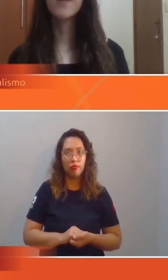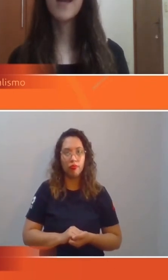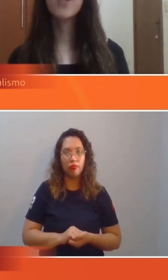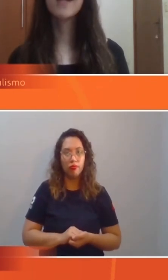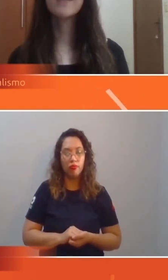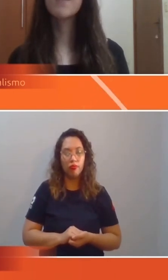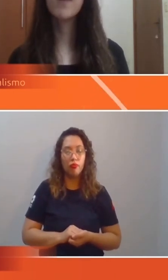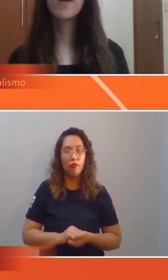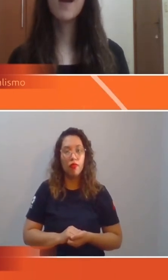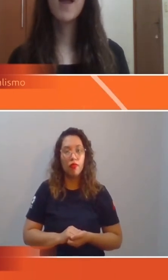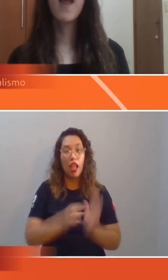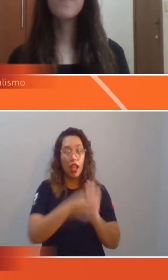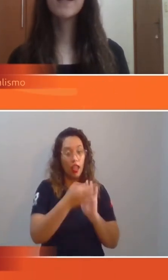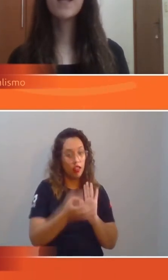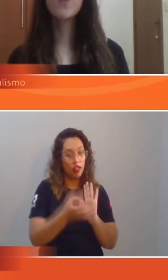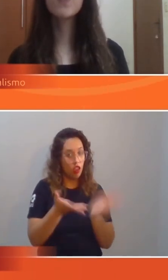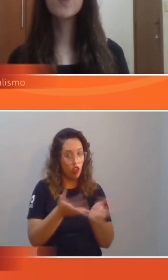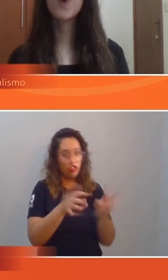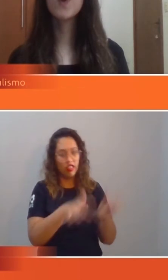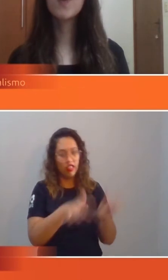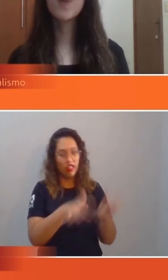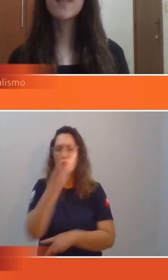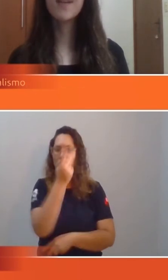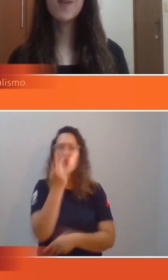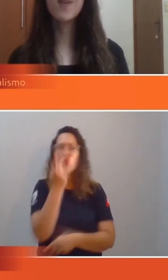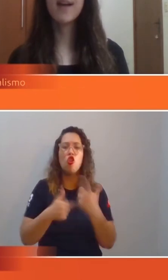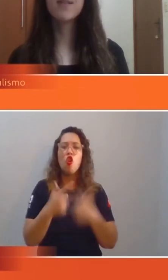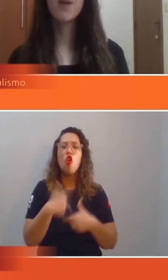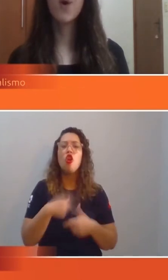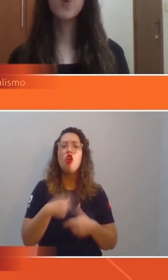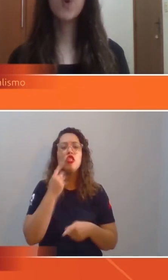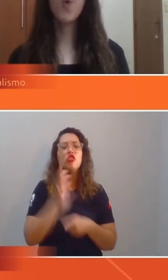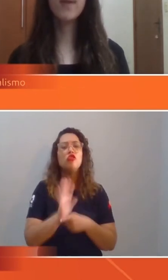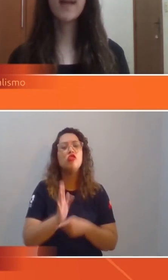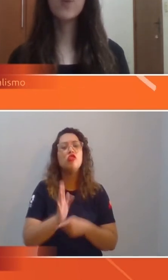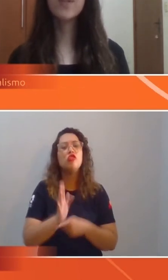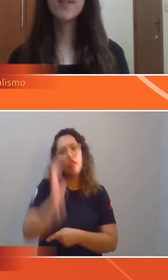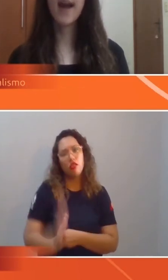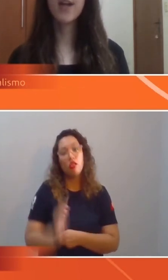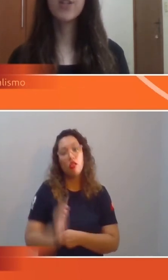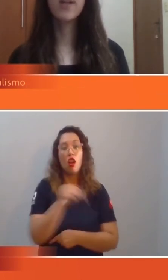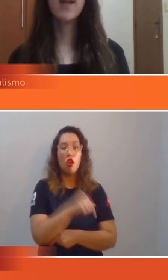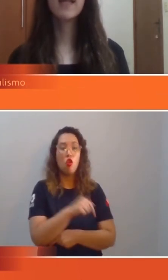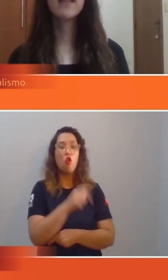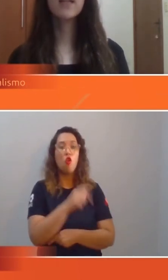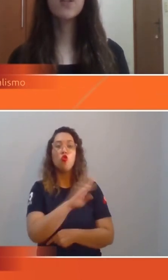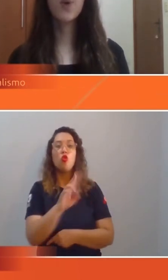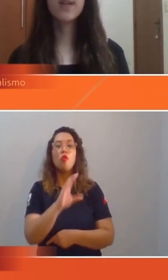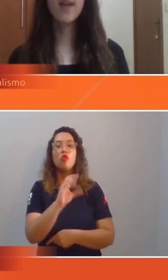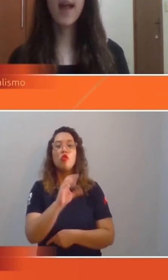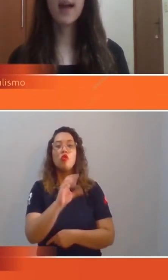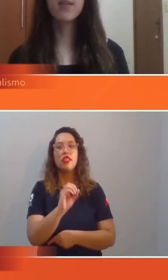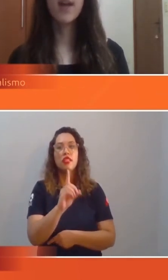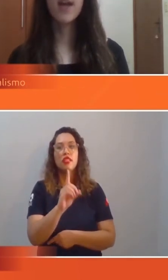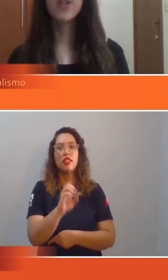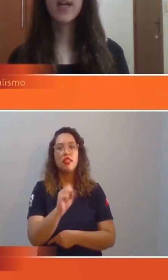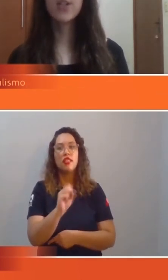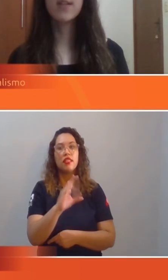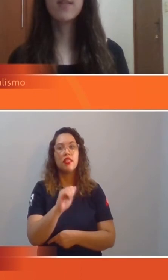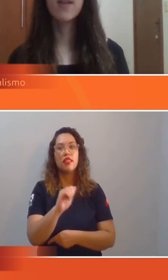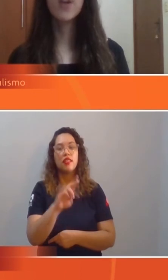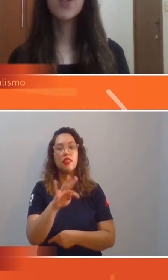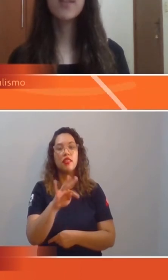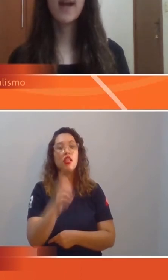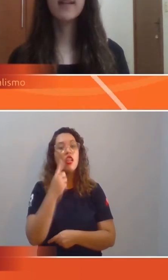E a dica da semana é para quem gosta de produções nacionais. O documentário Descartes retrata histórias reais de